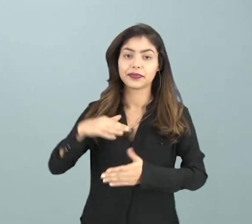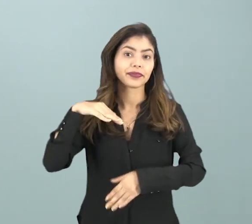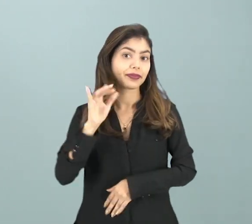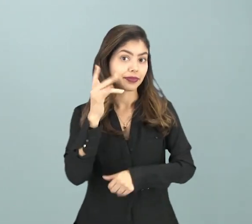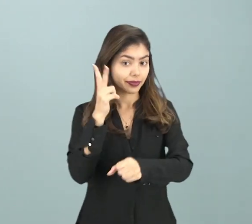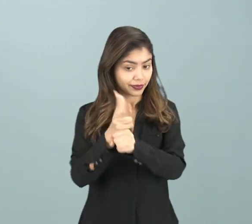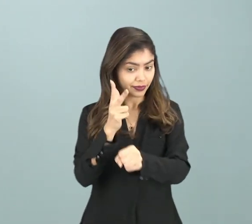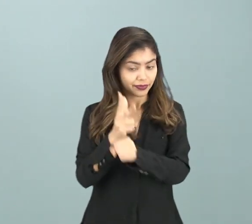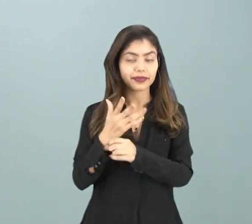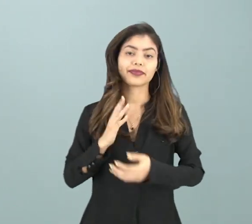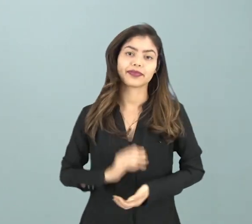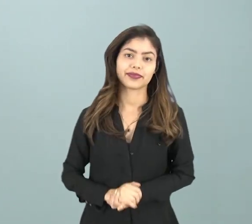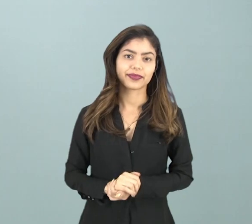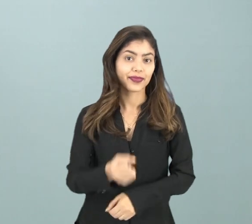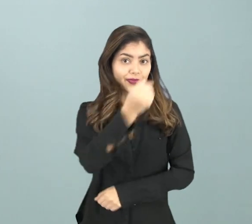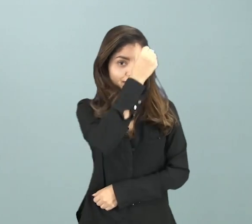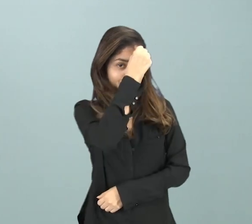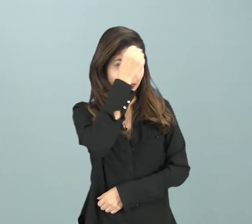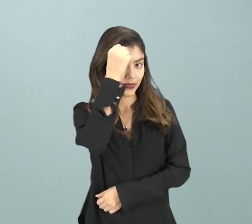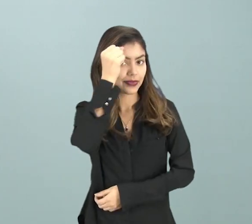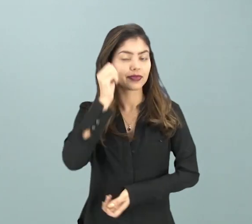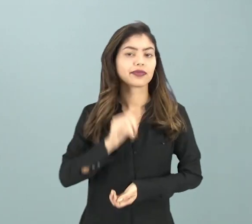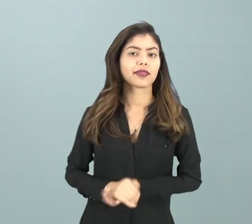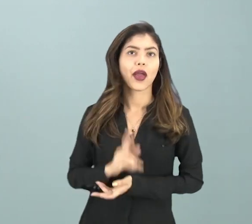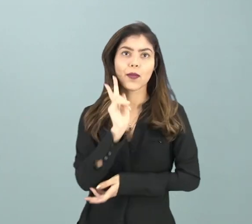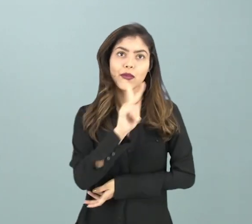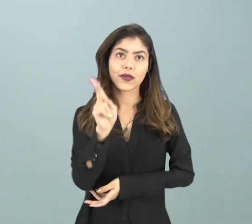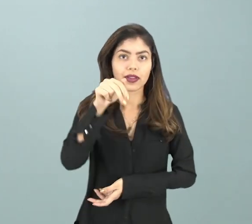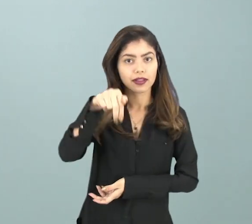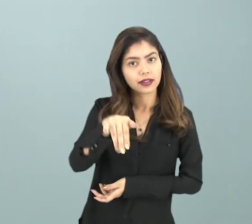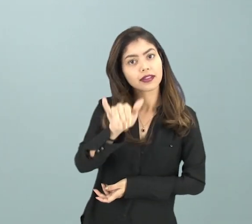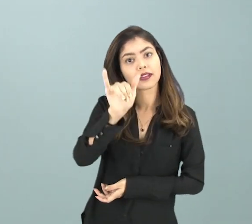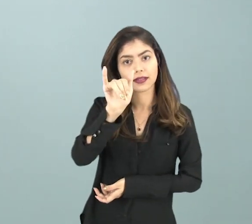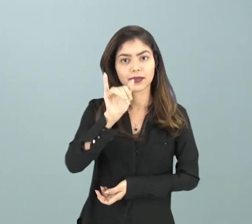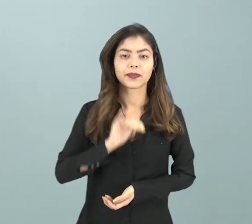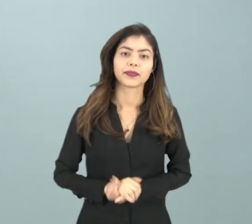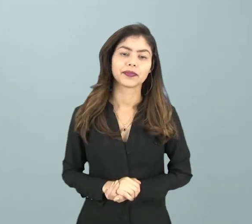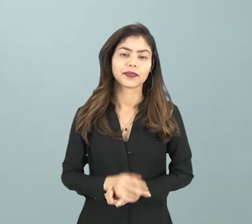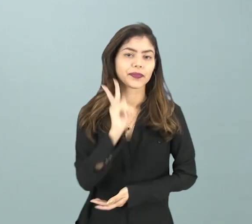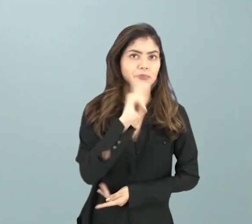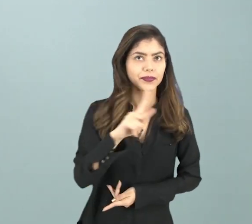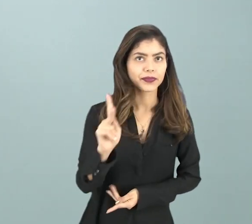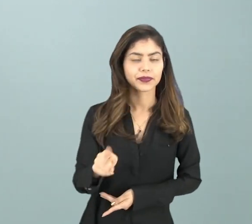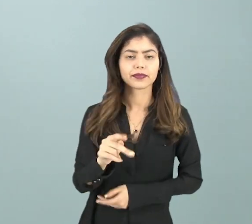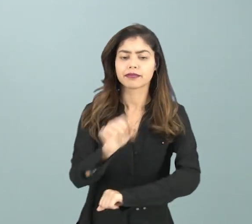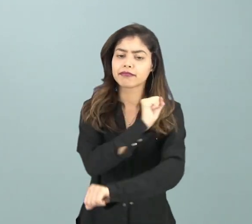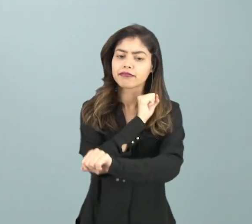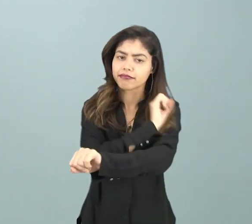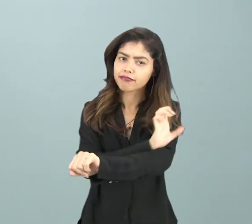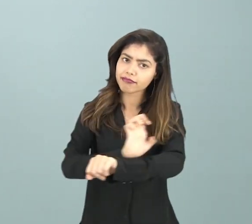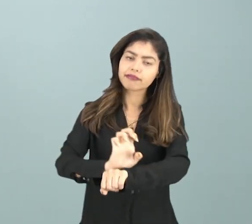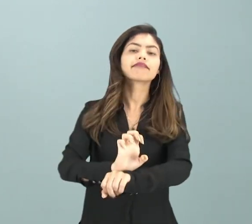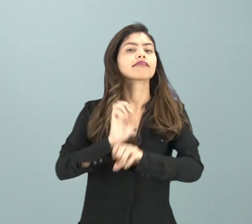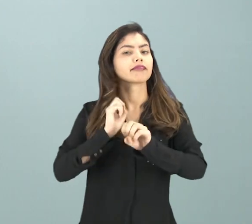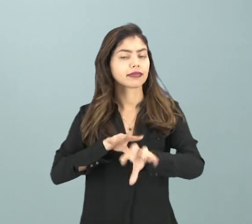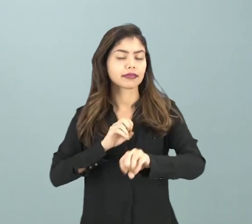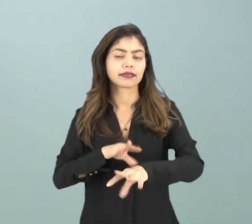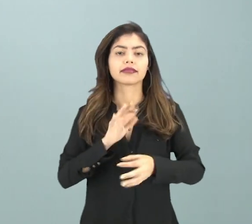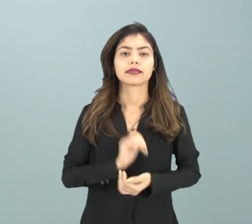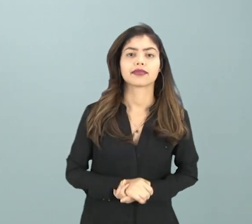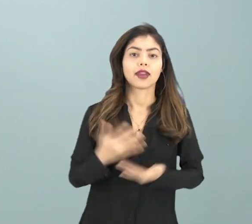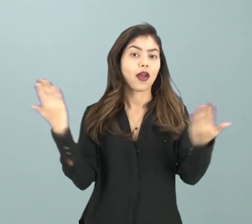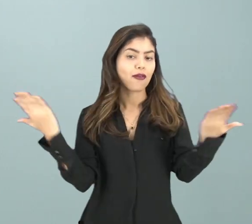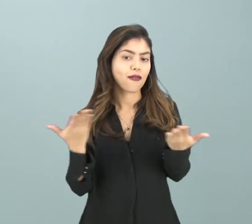videoaula de sociologia. Eu sou o professor Ney Araújo, professor da Rede Pública de Ensino